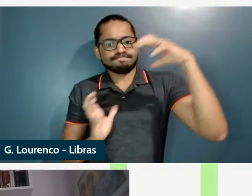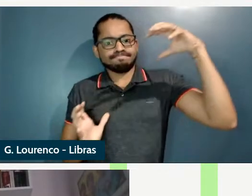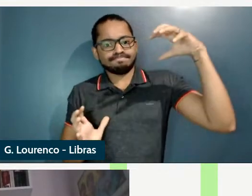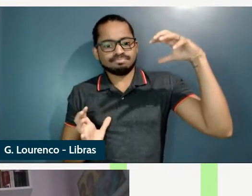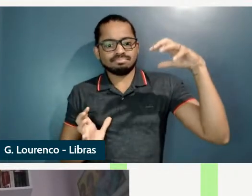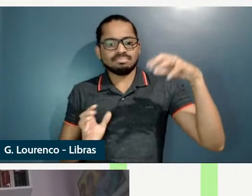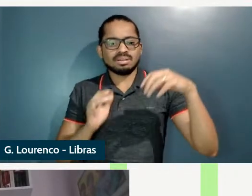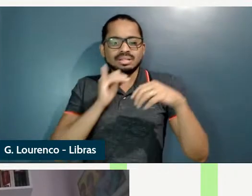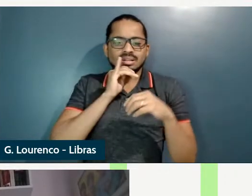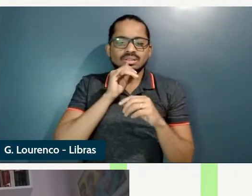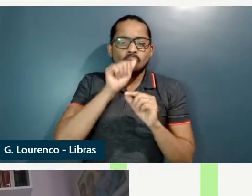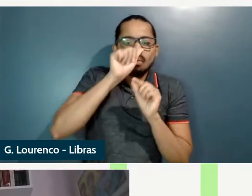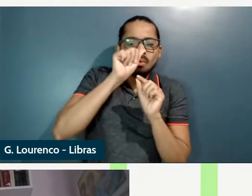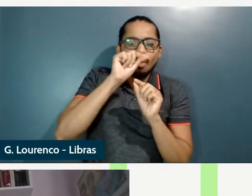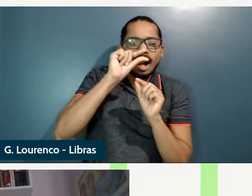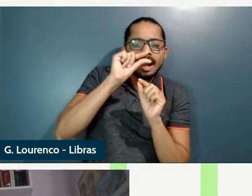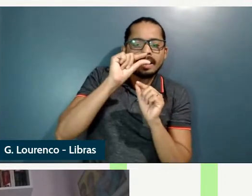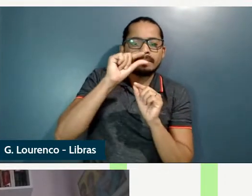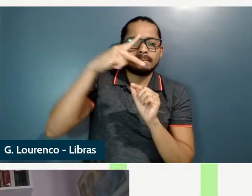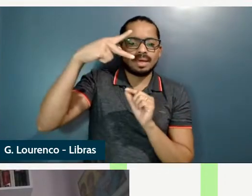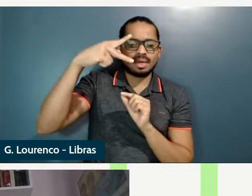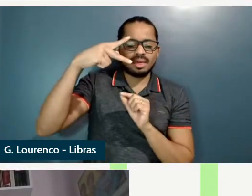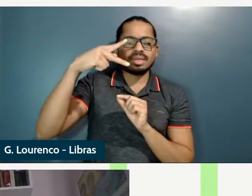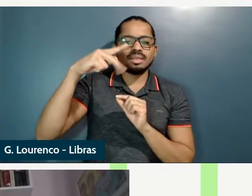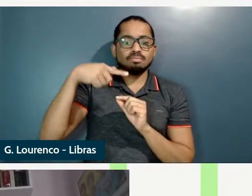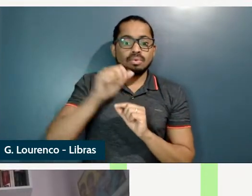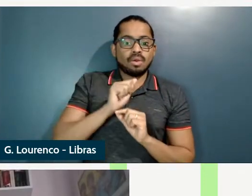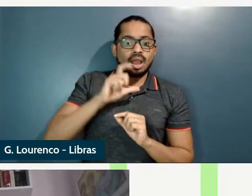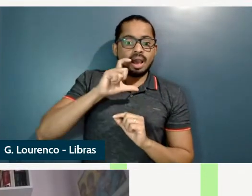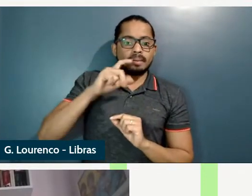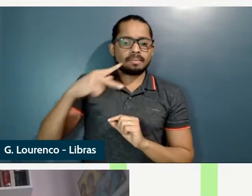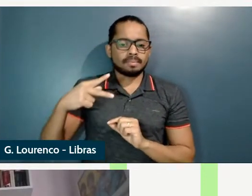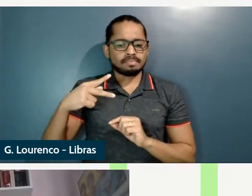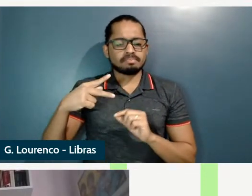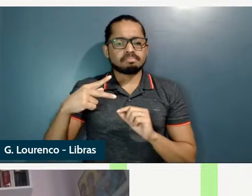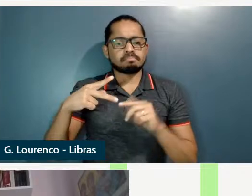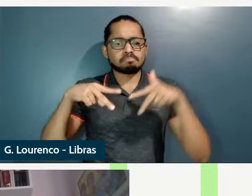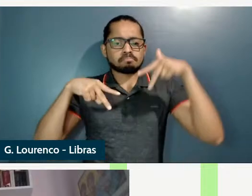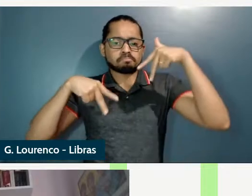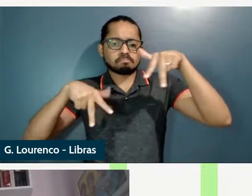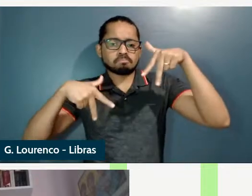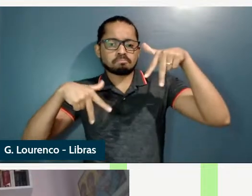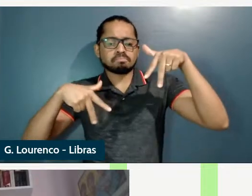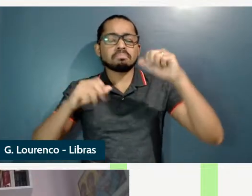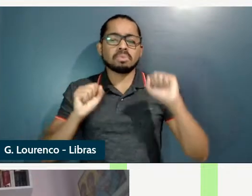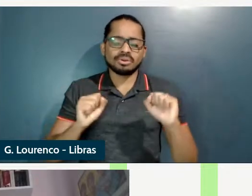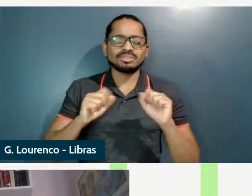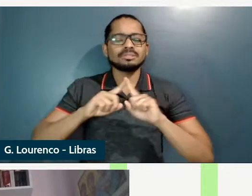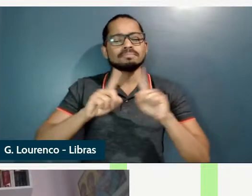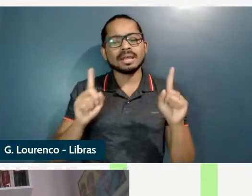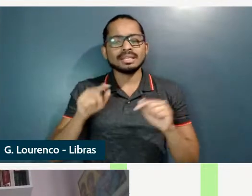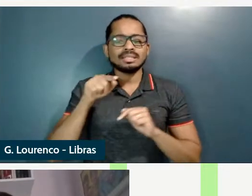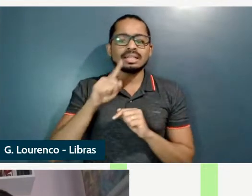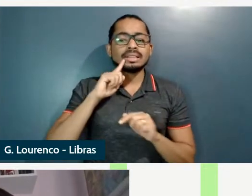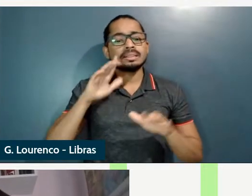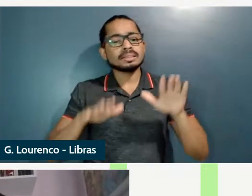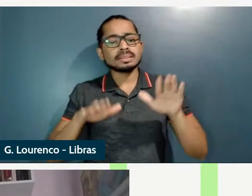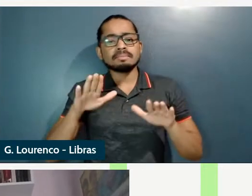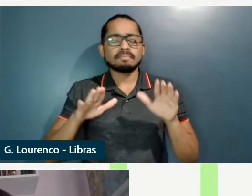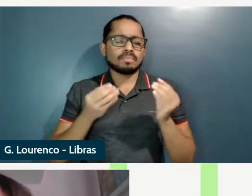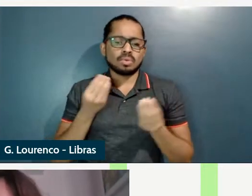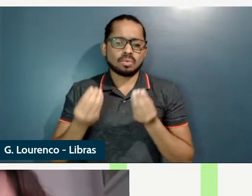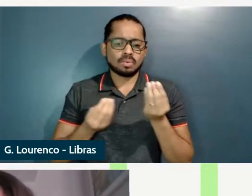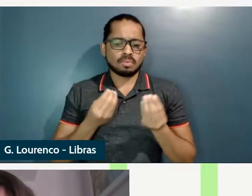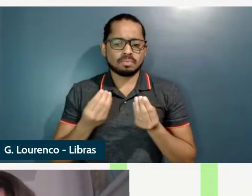asinho P acima do AP mas de qualquer forma essa questão depende muito também de como